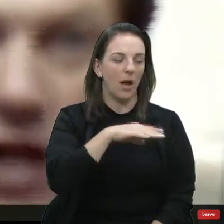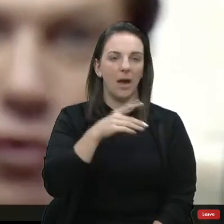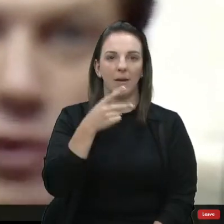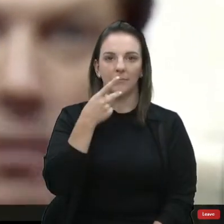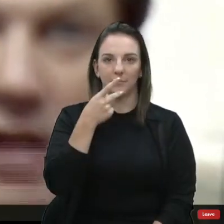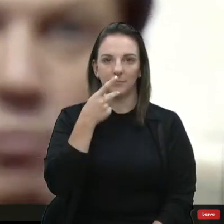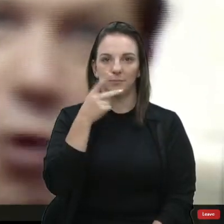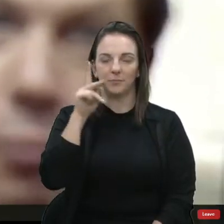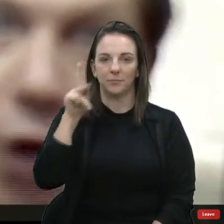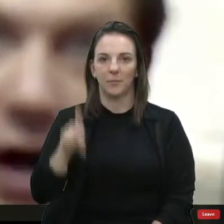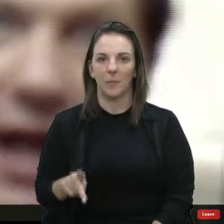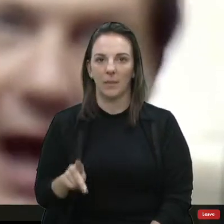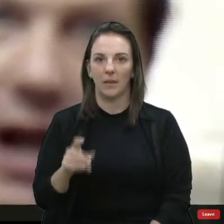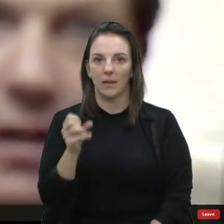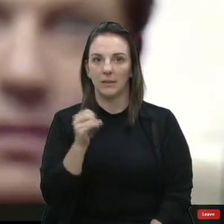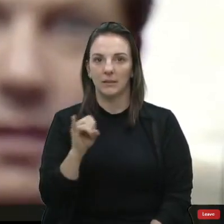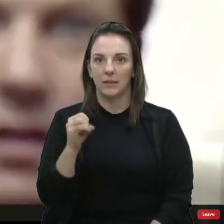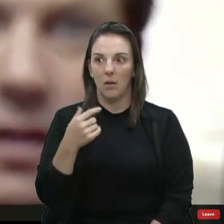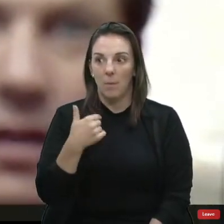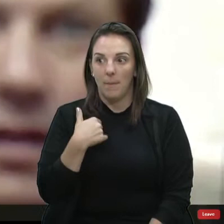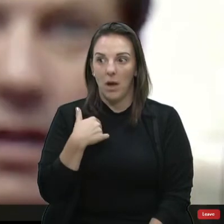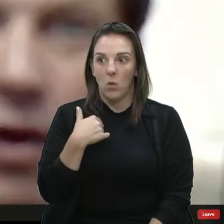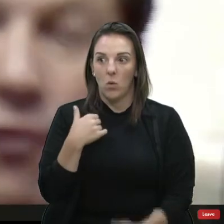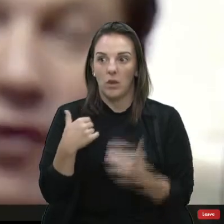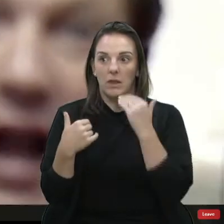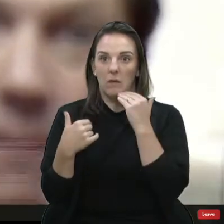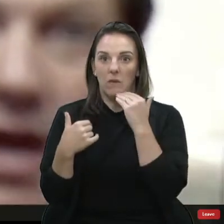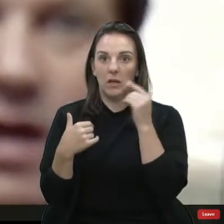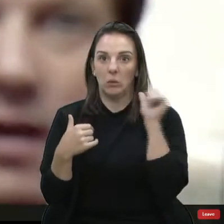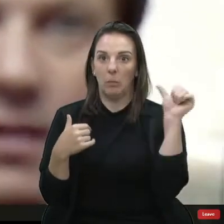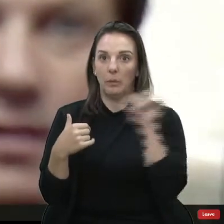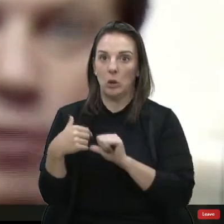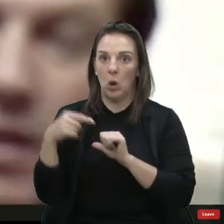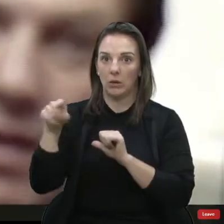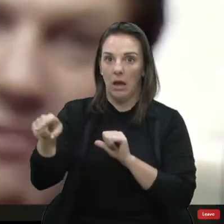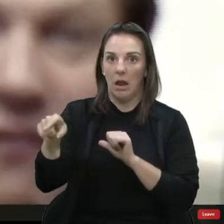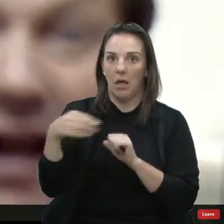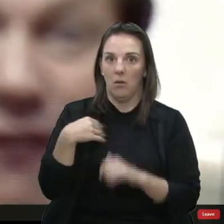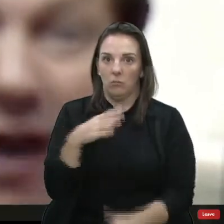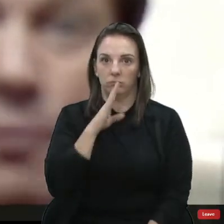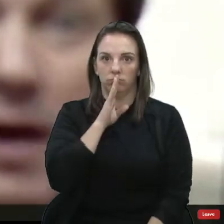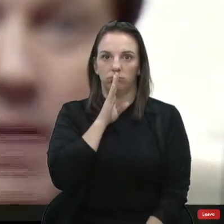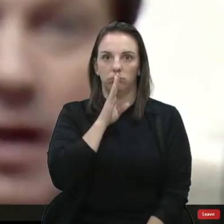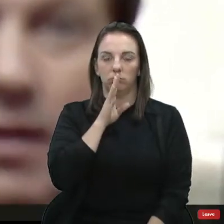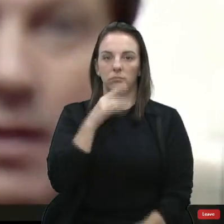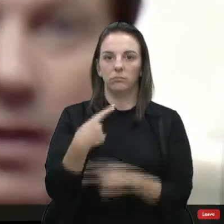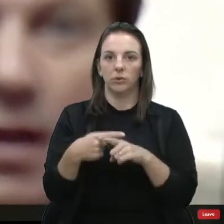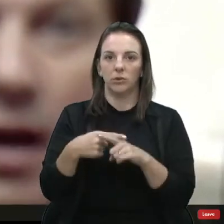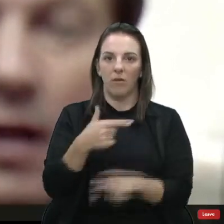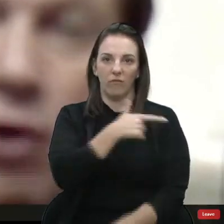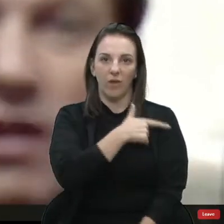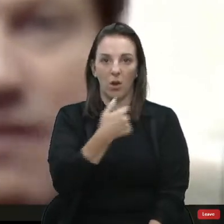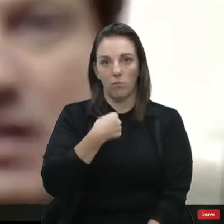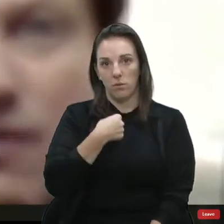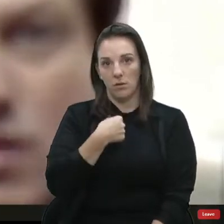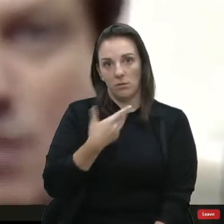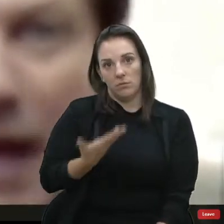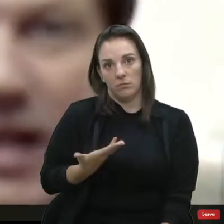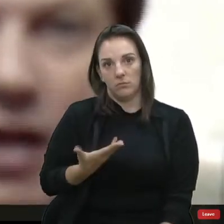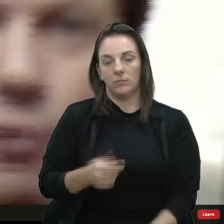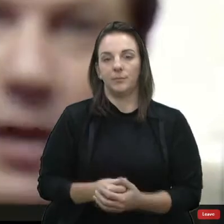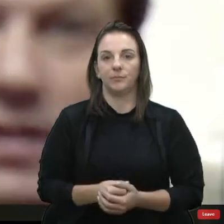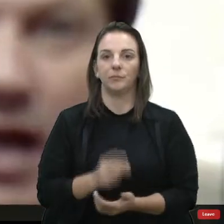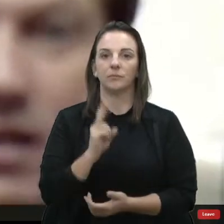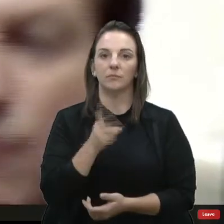se eu tenho os mesmos, o pior que ela. Eu vou ficar na minha, porque senão vai ficar feio para mim. E toda vez que vocês